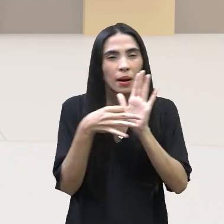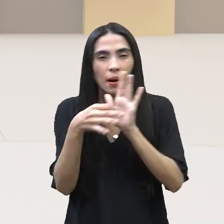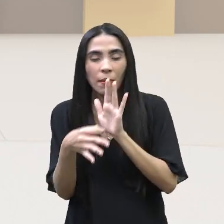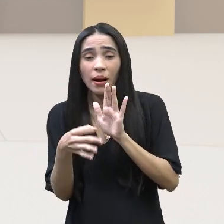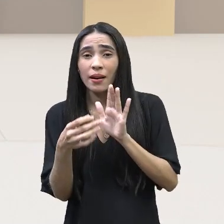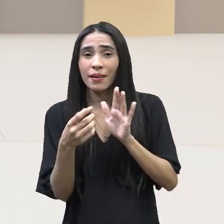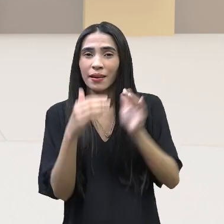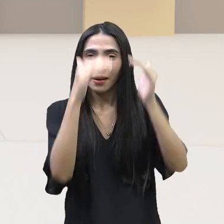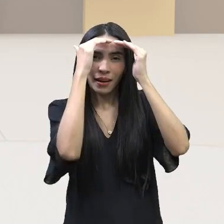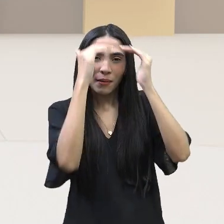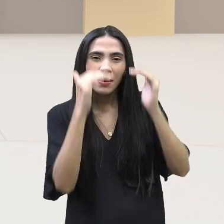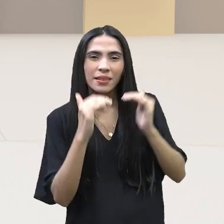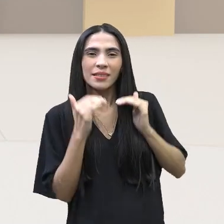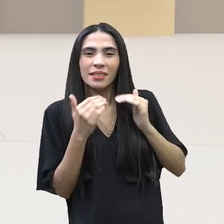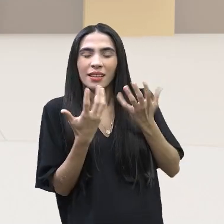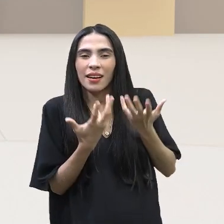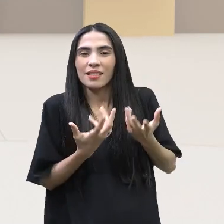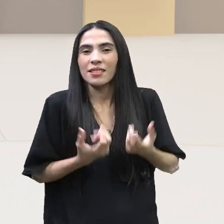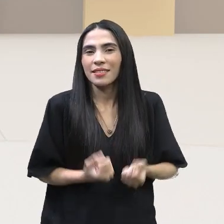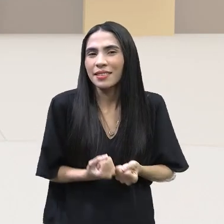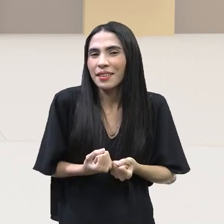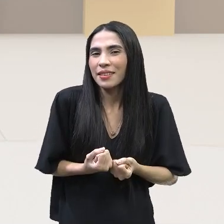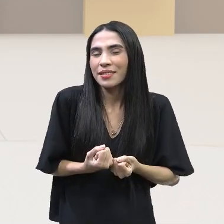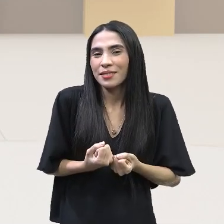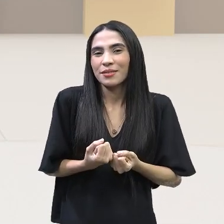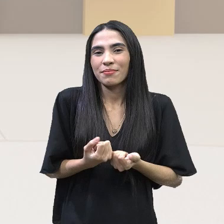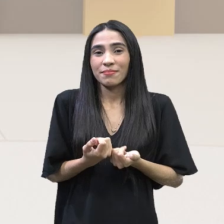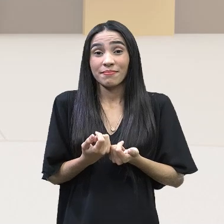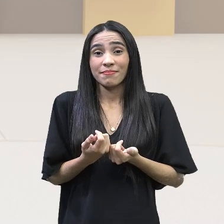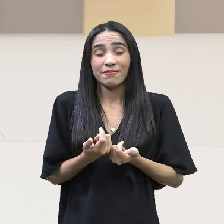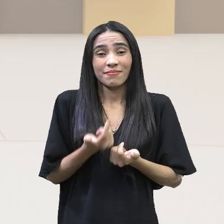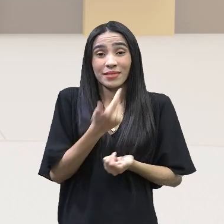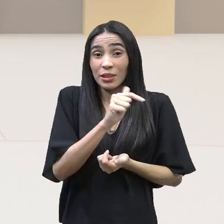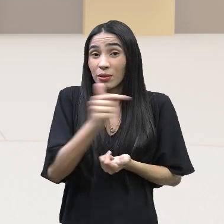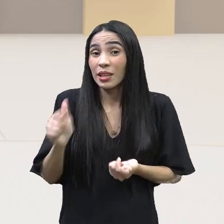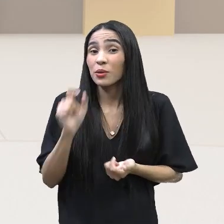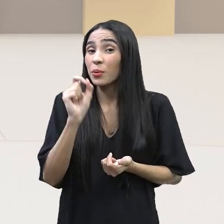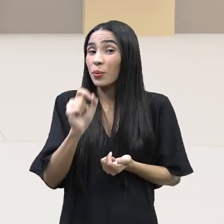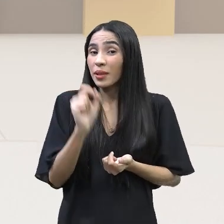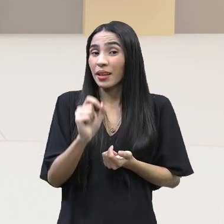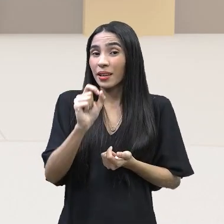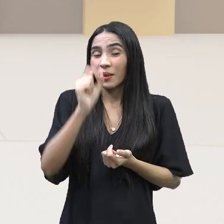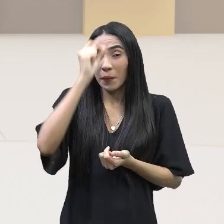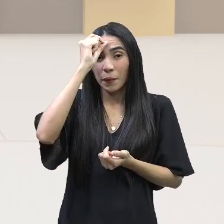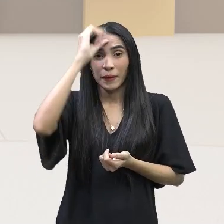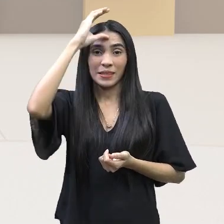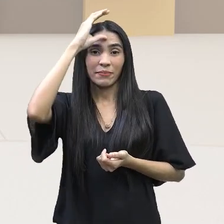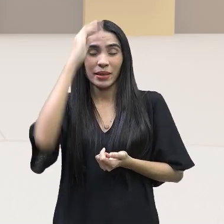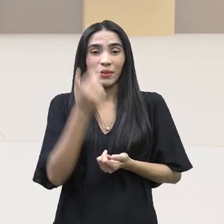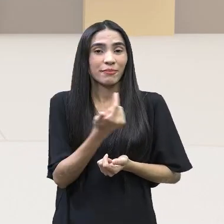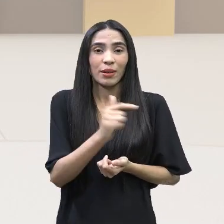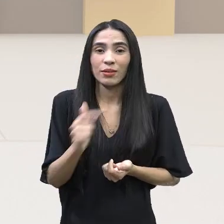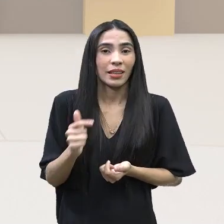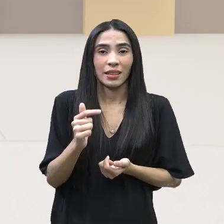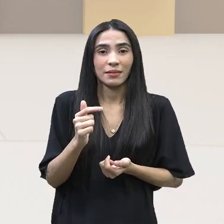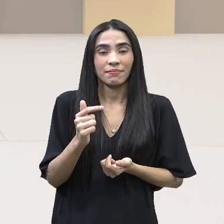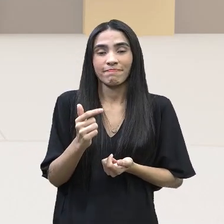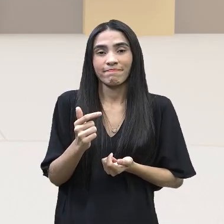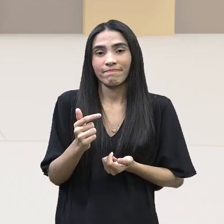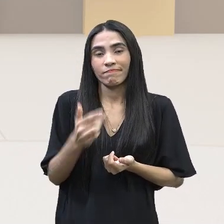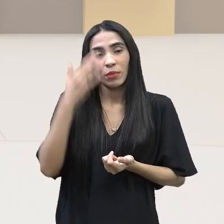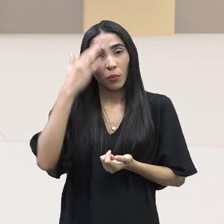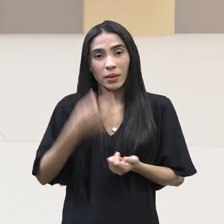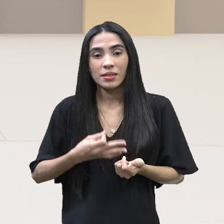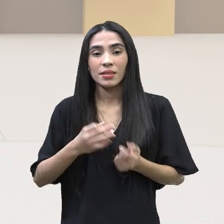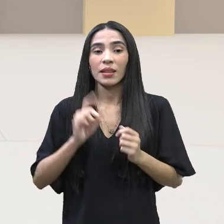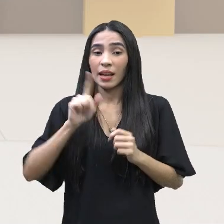vai obedecendo, a gente vai aceitando, a gente vai... Sem ter aqui, mais uma vez, aquela real compreensão do todo. Isso